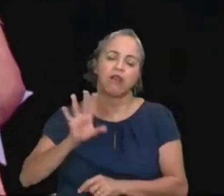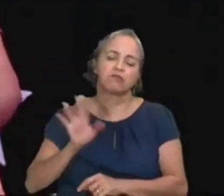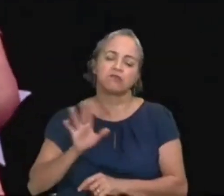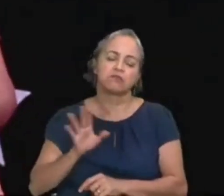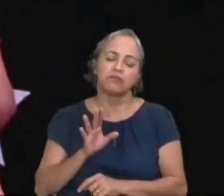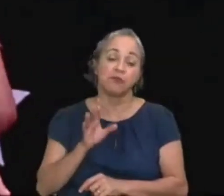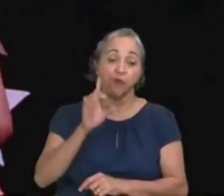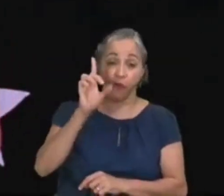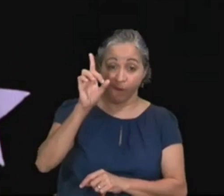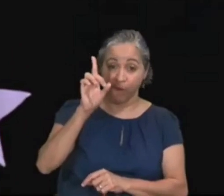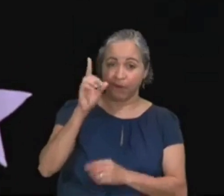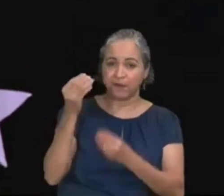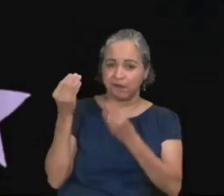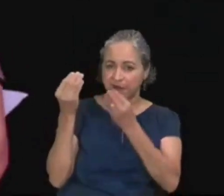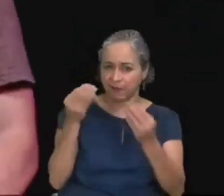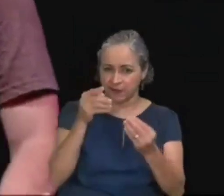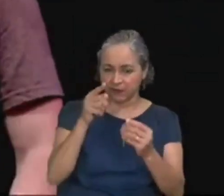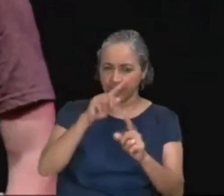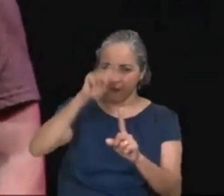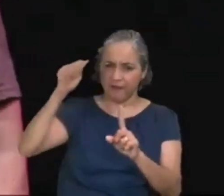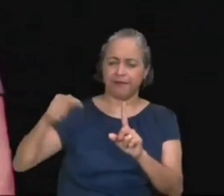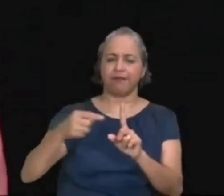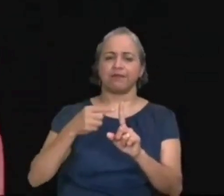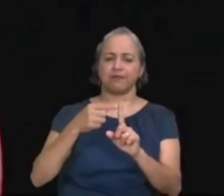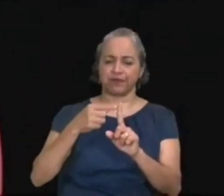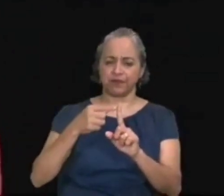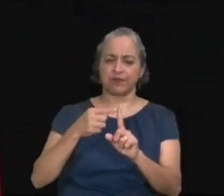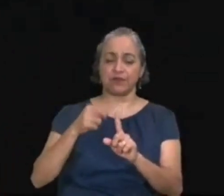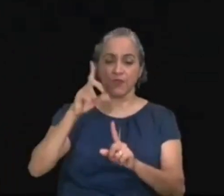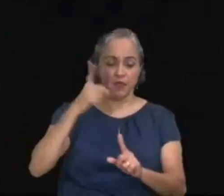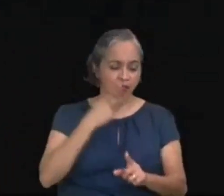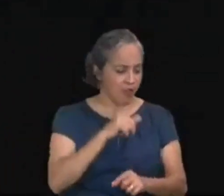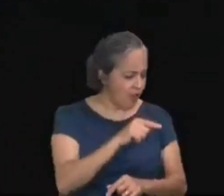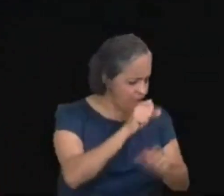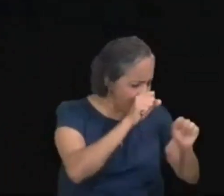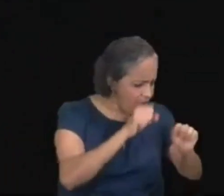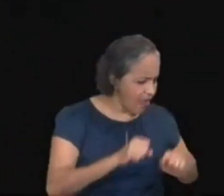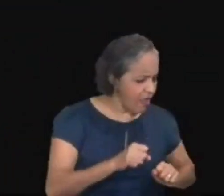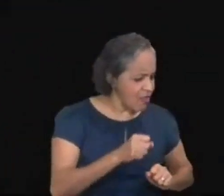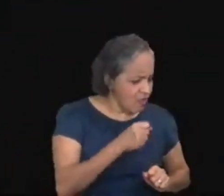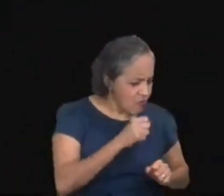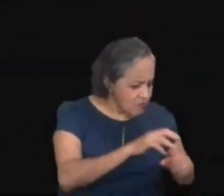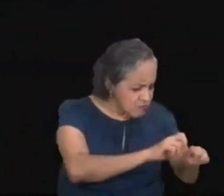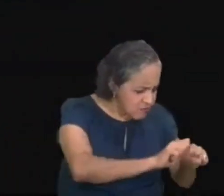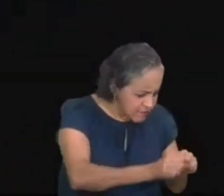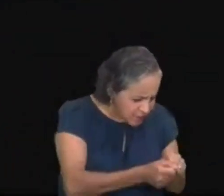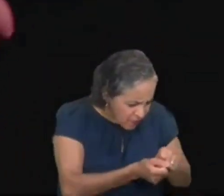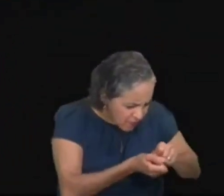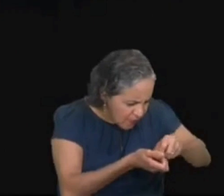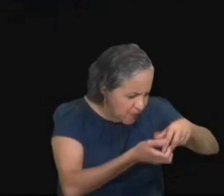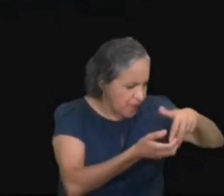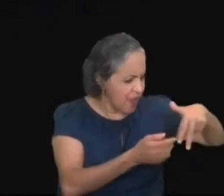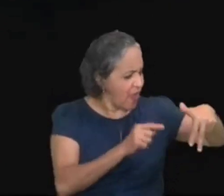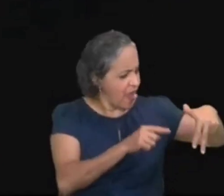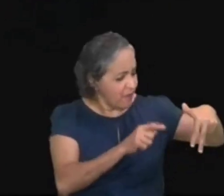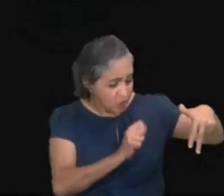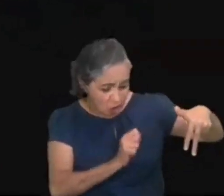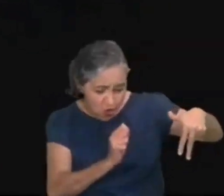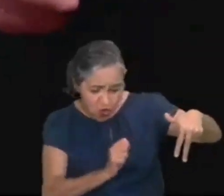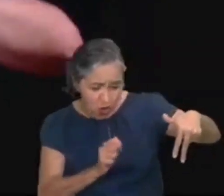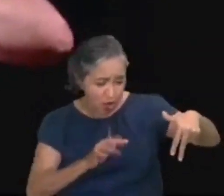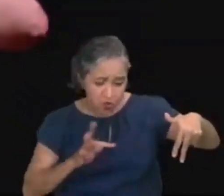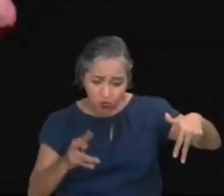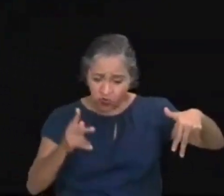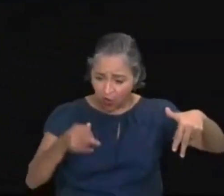Deus te deu uma missão. Quando ele criou o ser humano, ele disse, domine ele sobre os peixes do mar, sobre as árvores do céu,